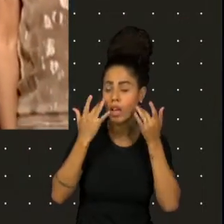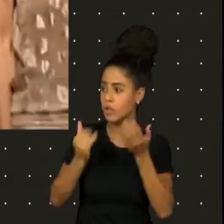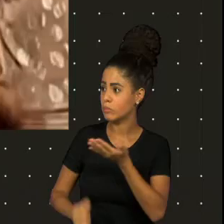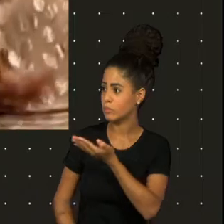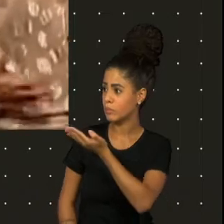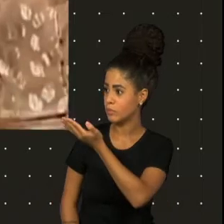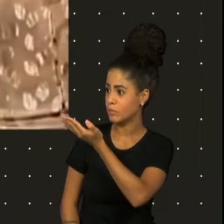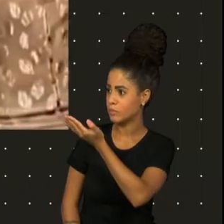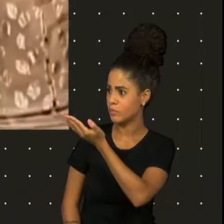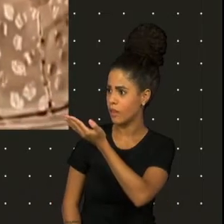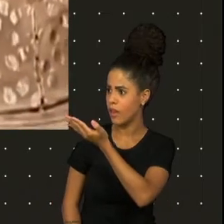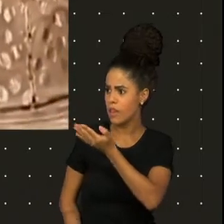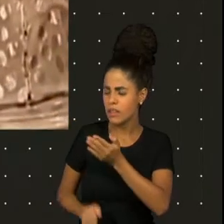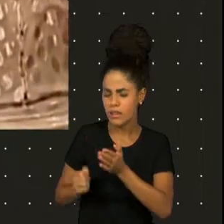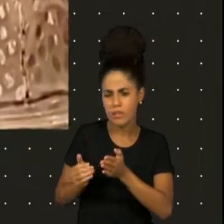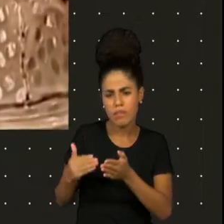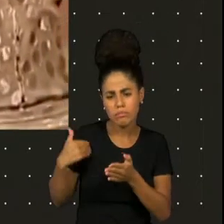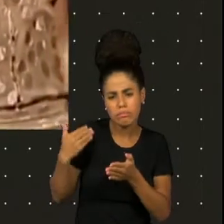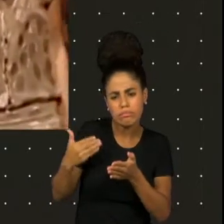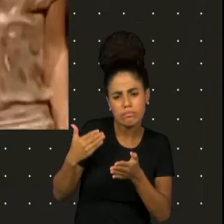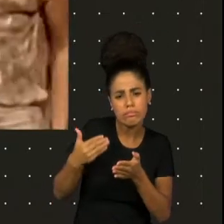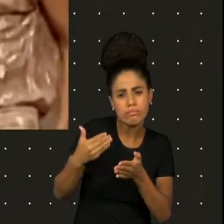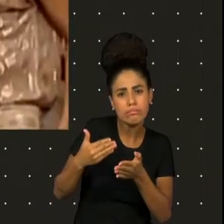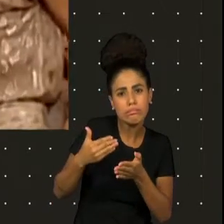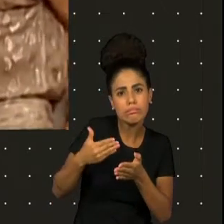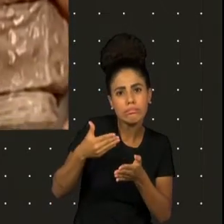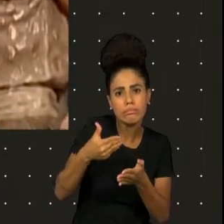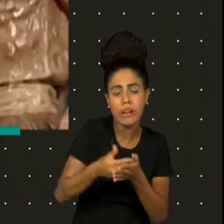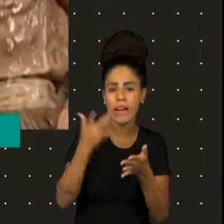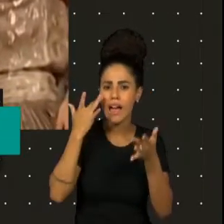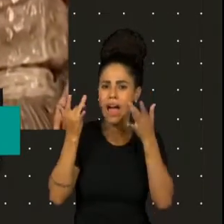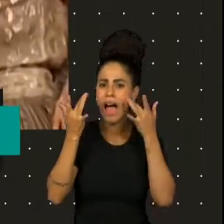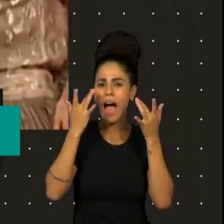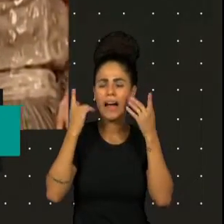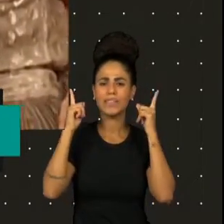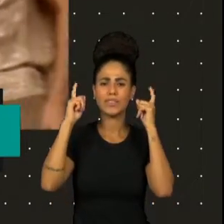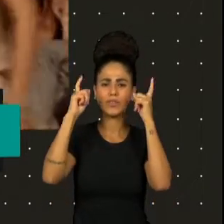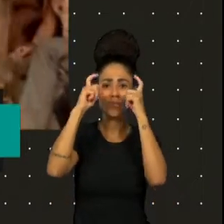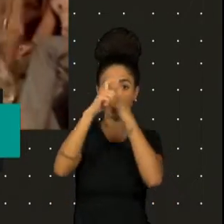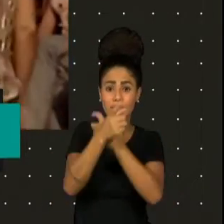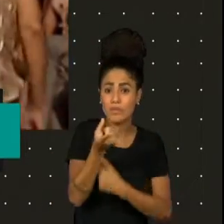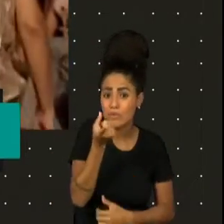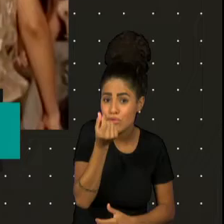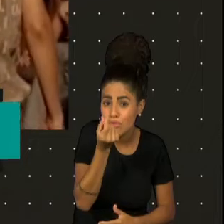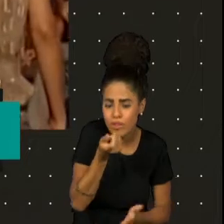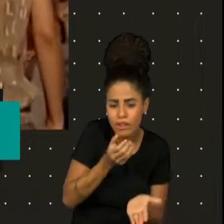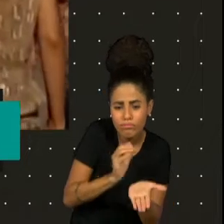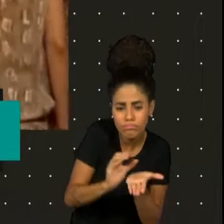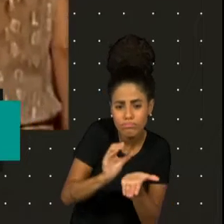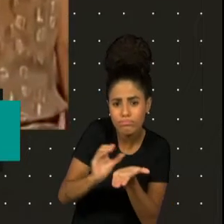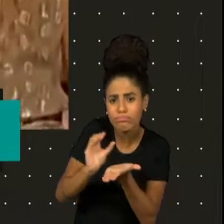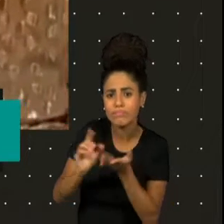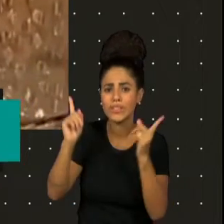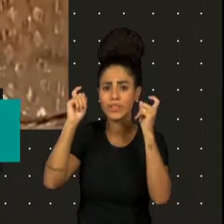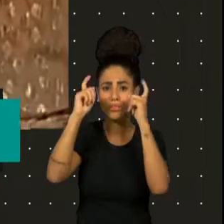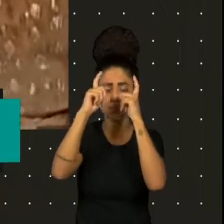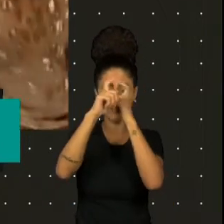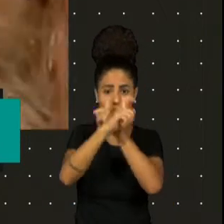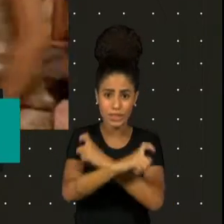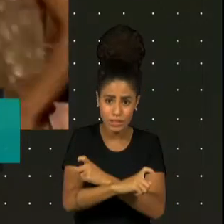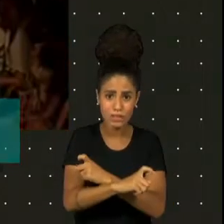período, o Teatro Oficina estava passando por dificuldades financeiras, enfim, dificuldades. estávamos realmente